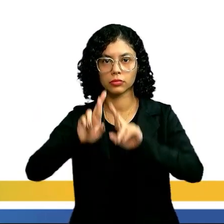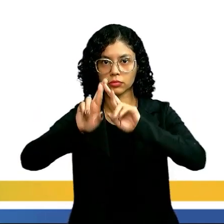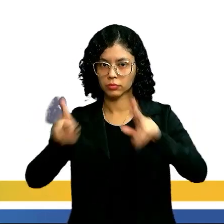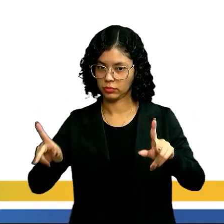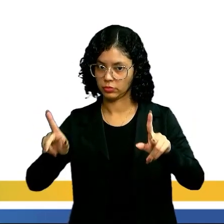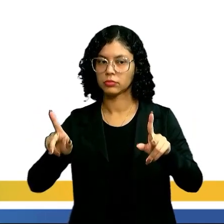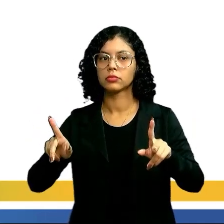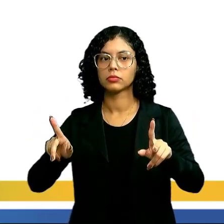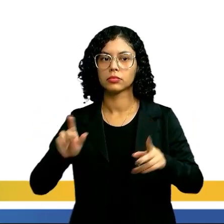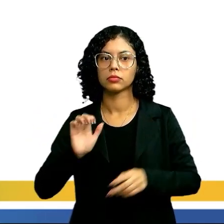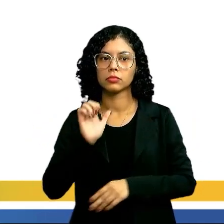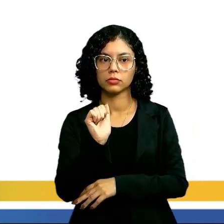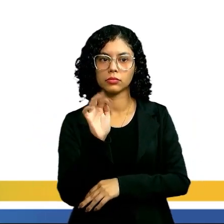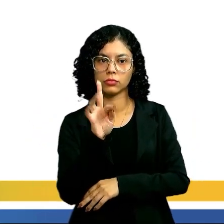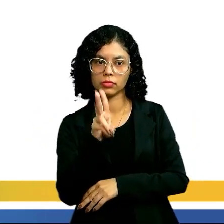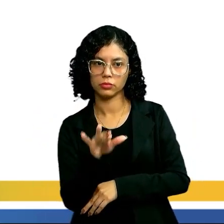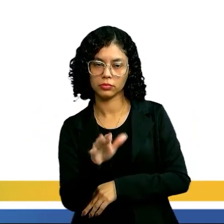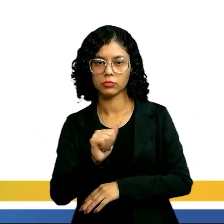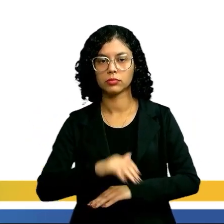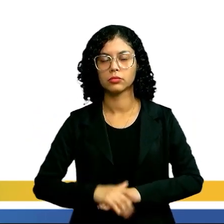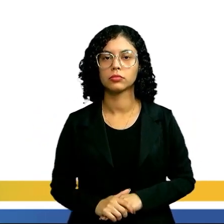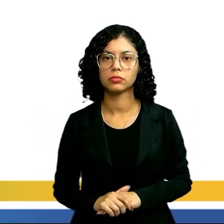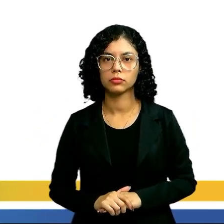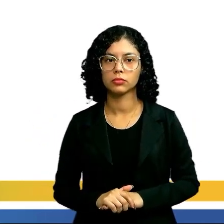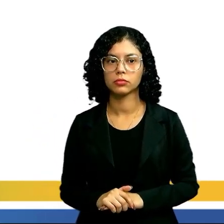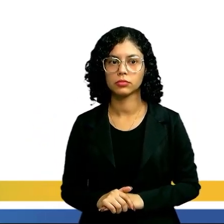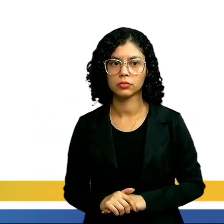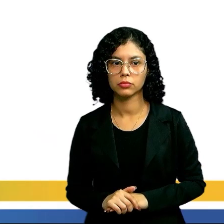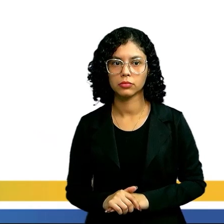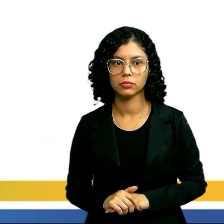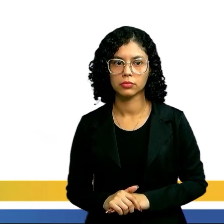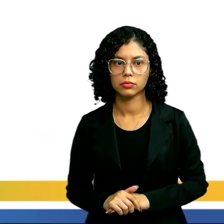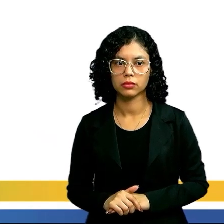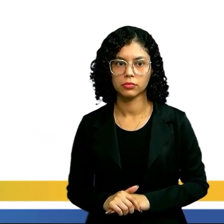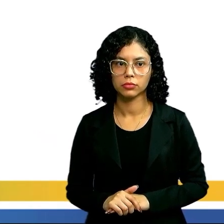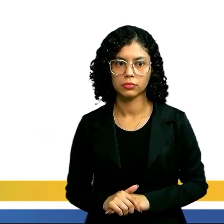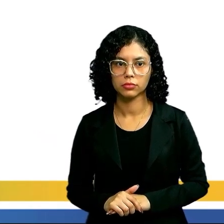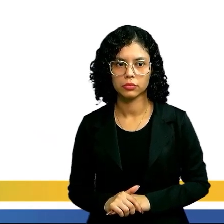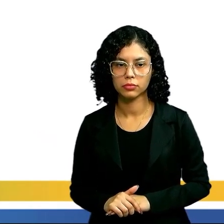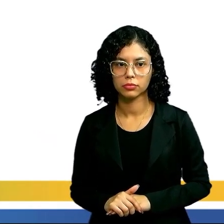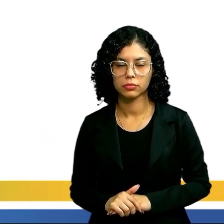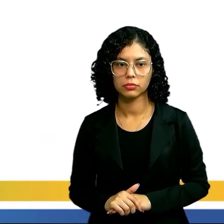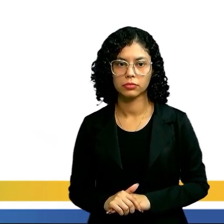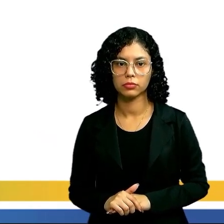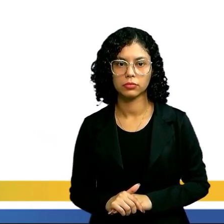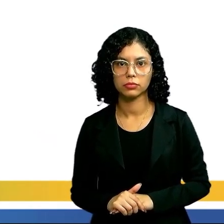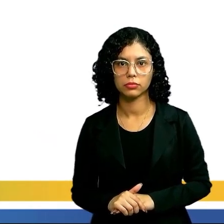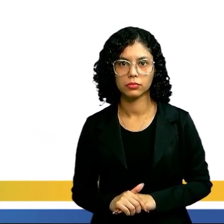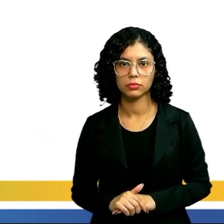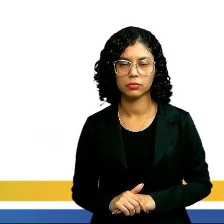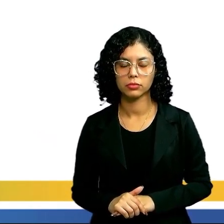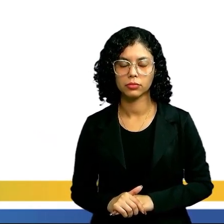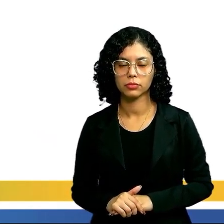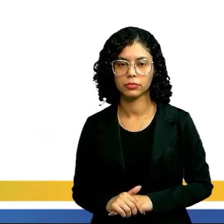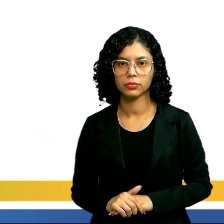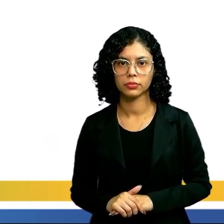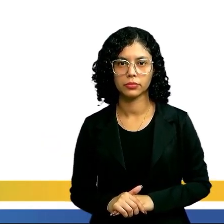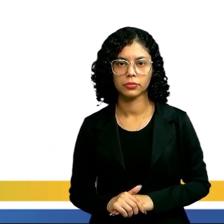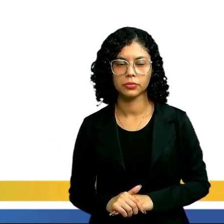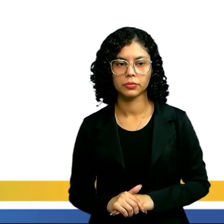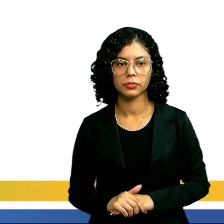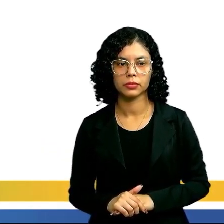sejam elas álgebras, desculpa, álgebras ou diferenciais.